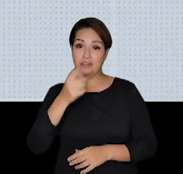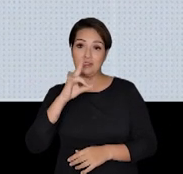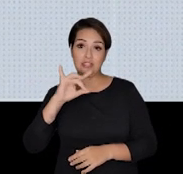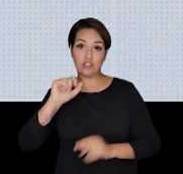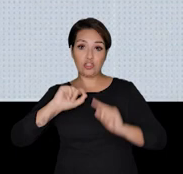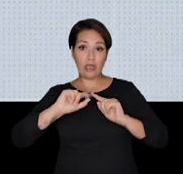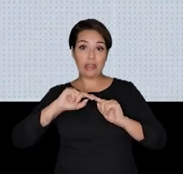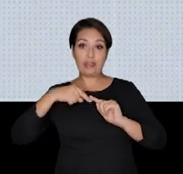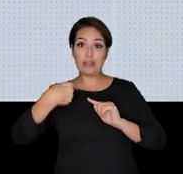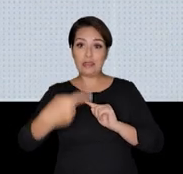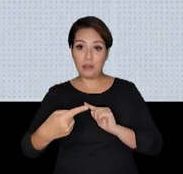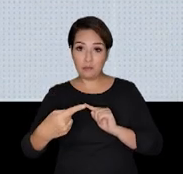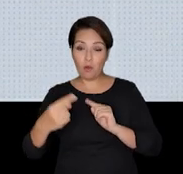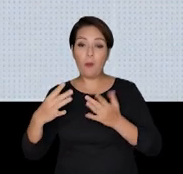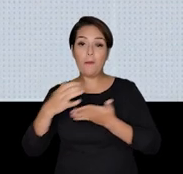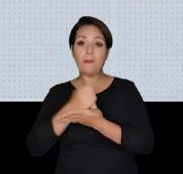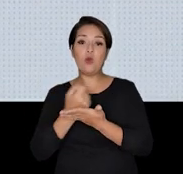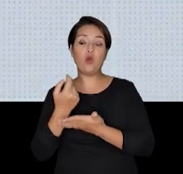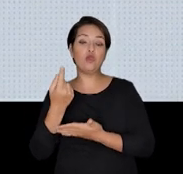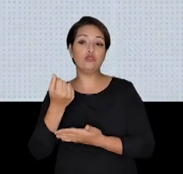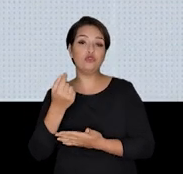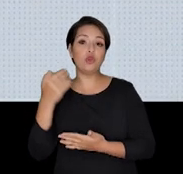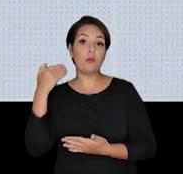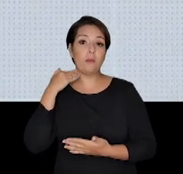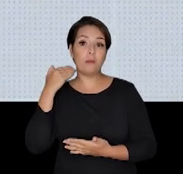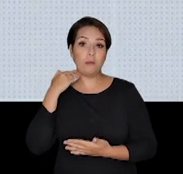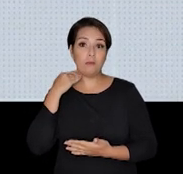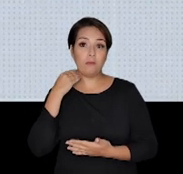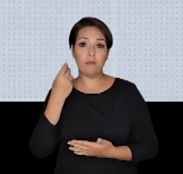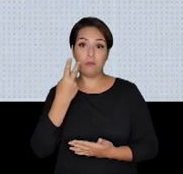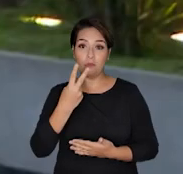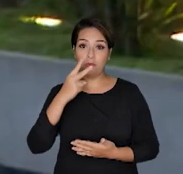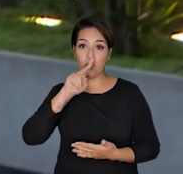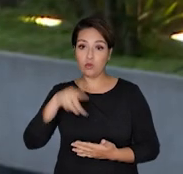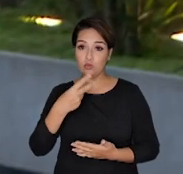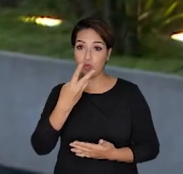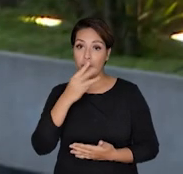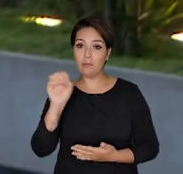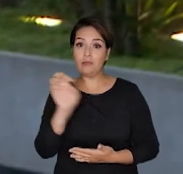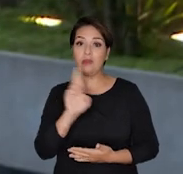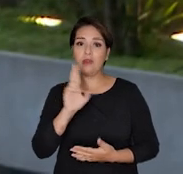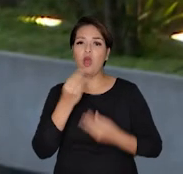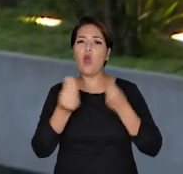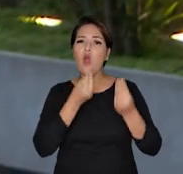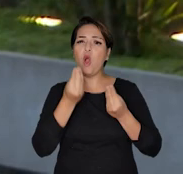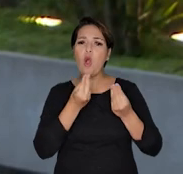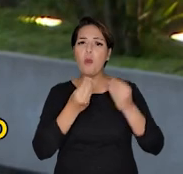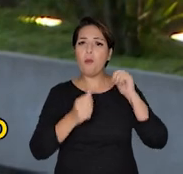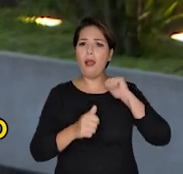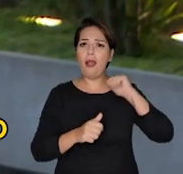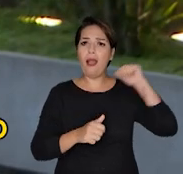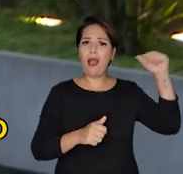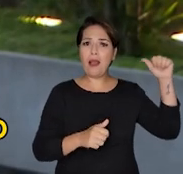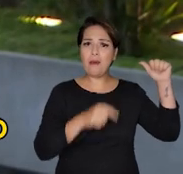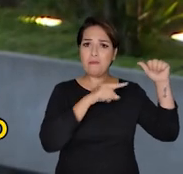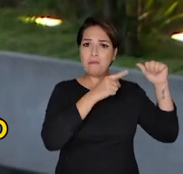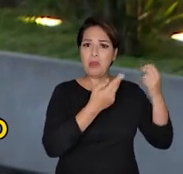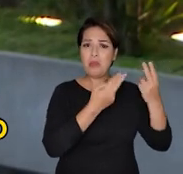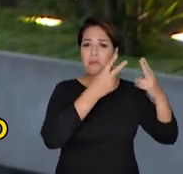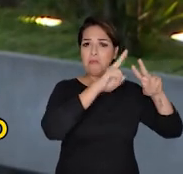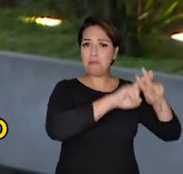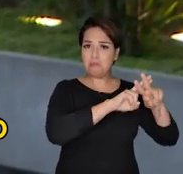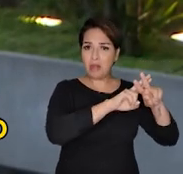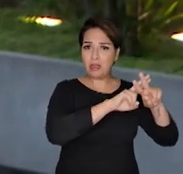Seis dias depois, ele fez um saque no valor de 2.300 reais. Como alguém que estava preso no mês de abril, conseguiu prestar